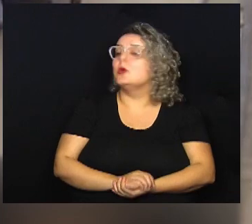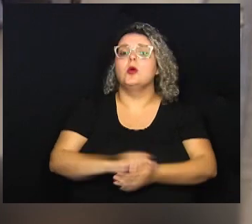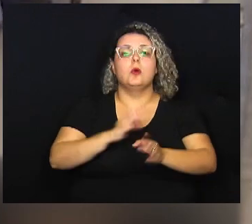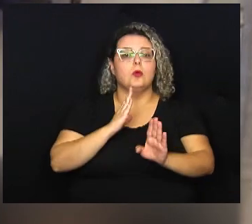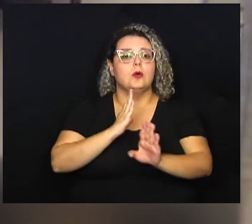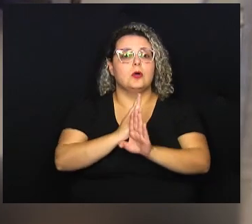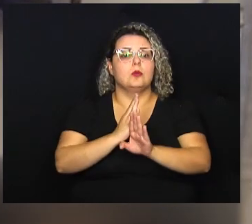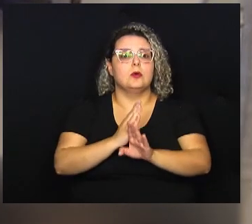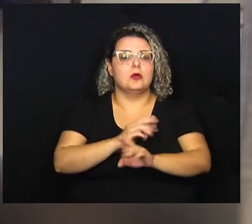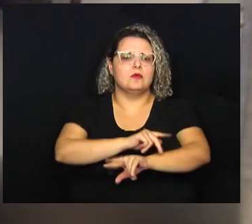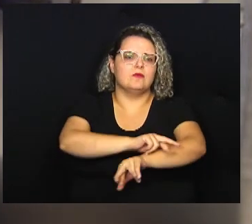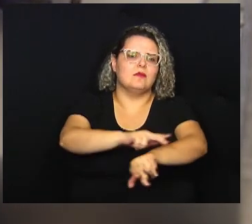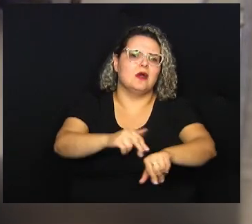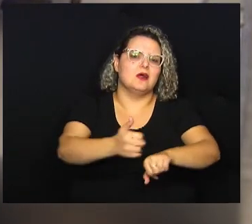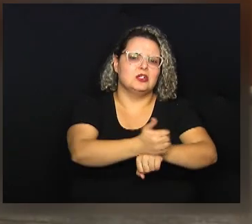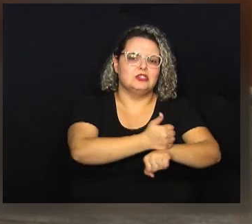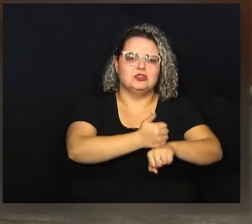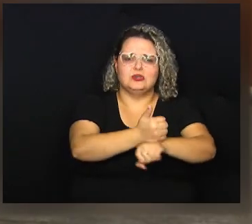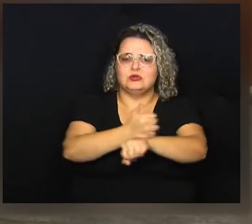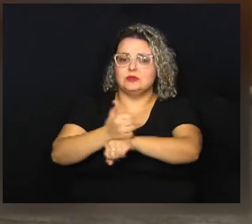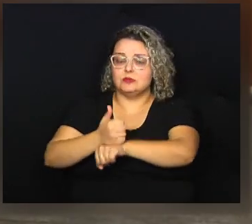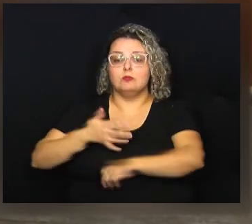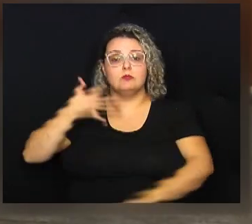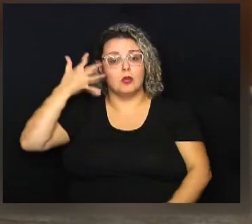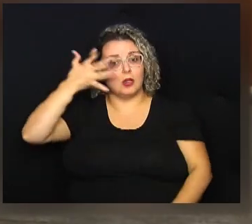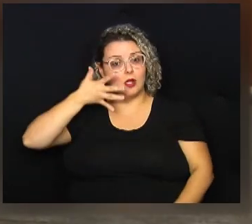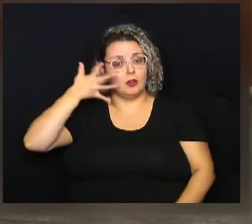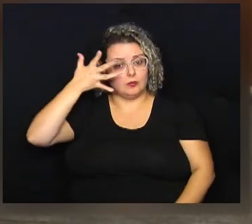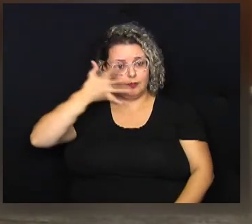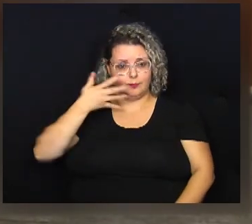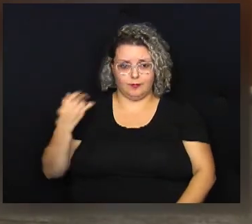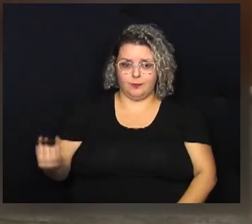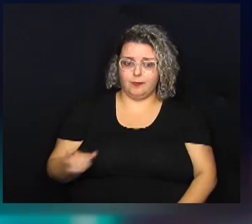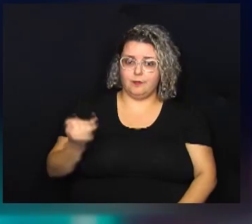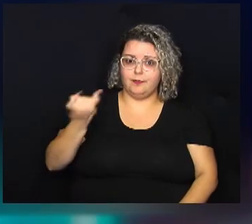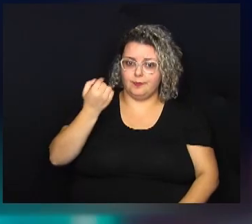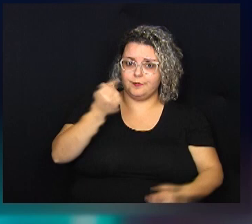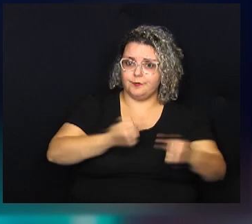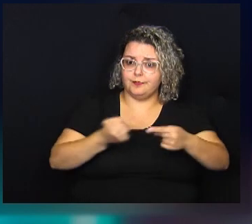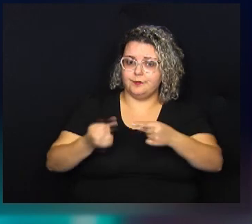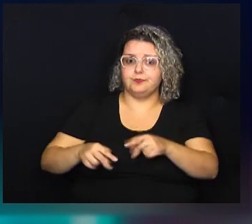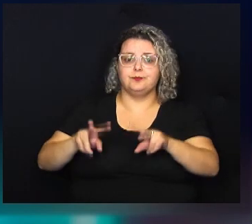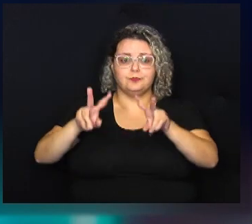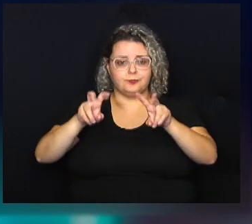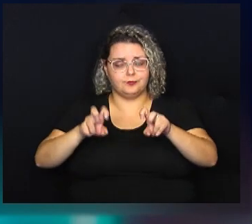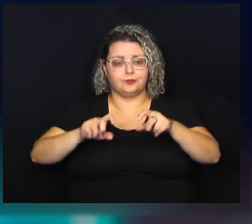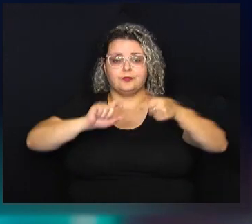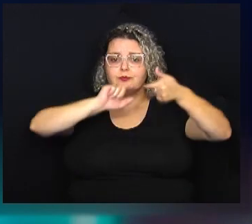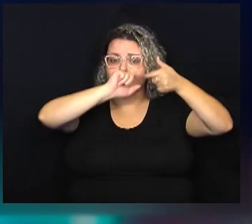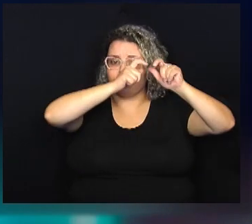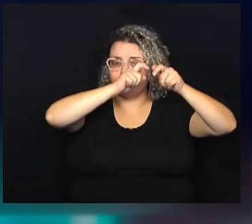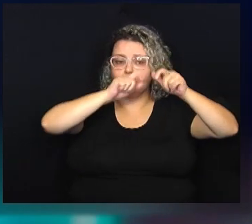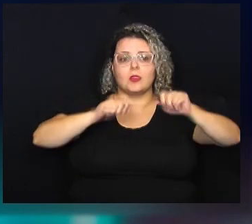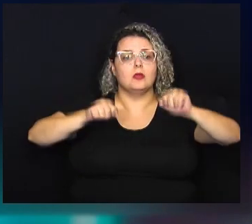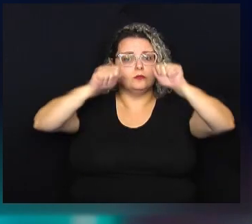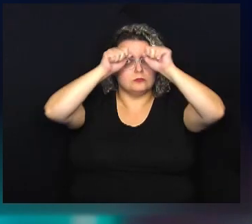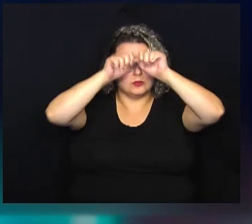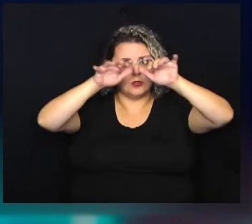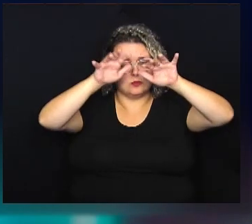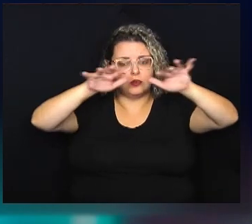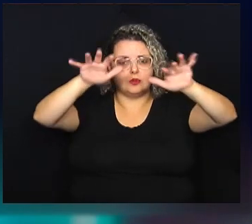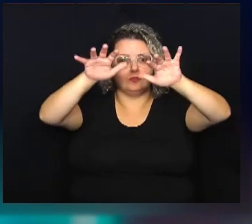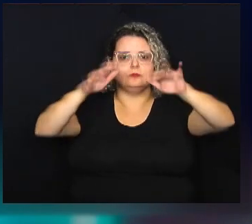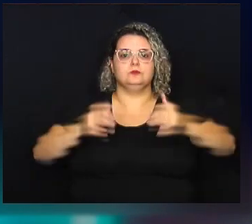O encontro reuniu vários profissionais para uma série de palestras importantes e para um debate sobre o tema do transtorno do